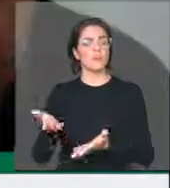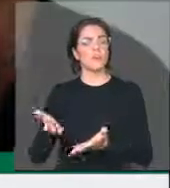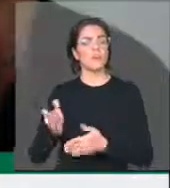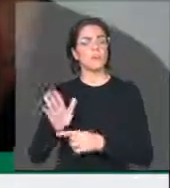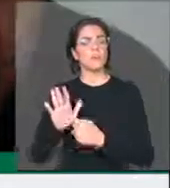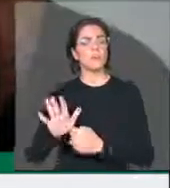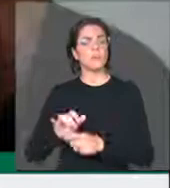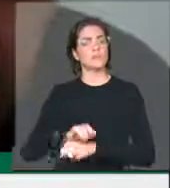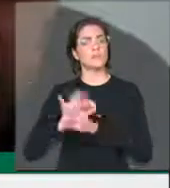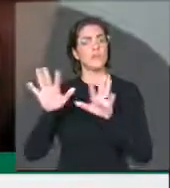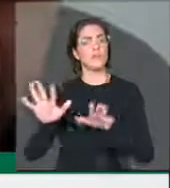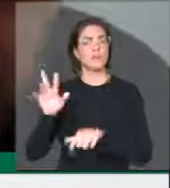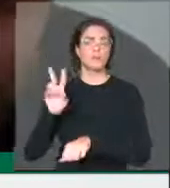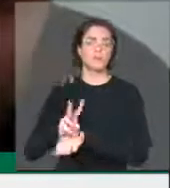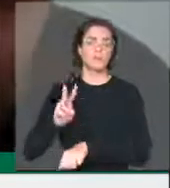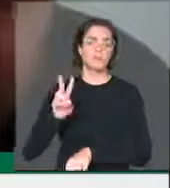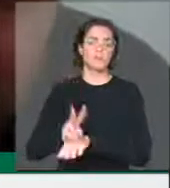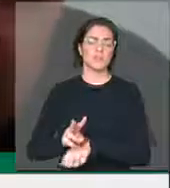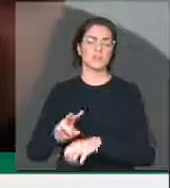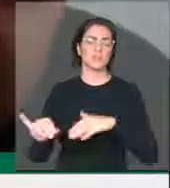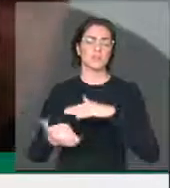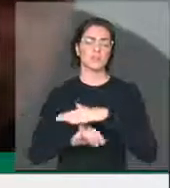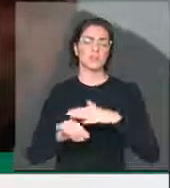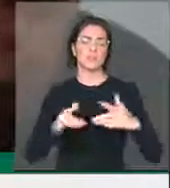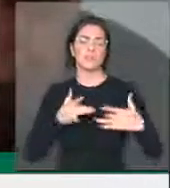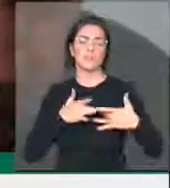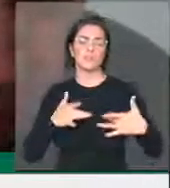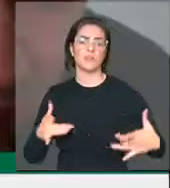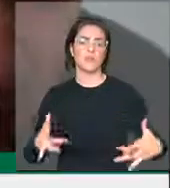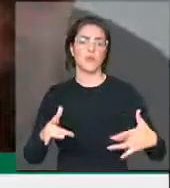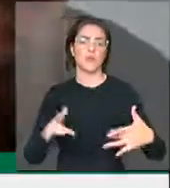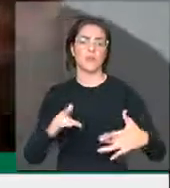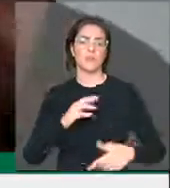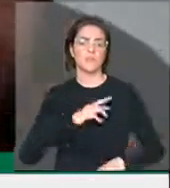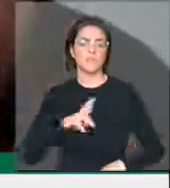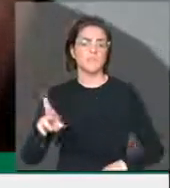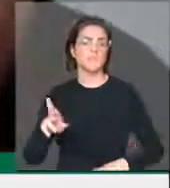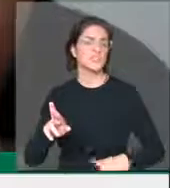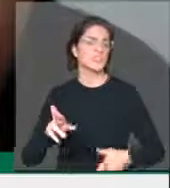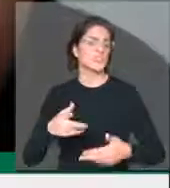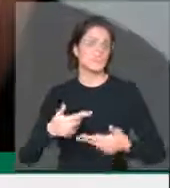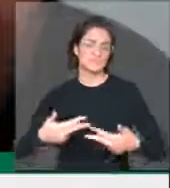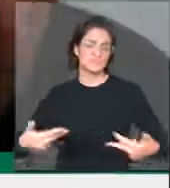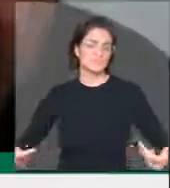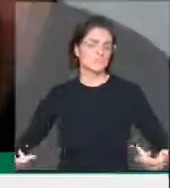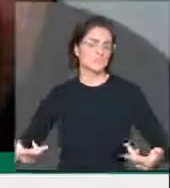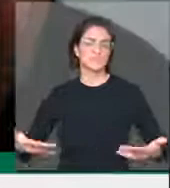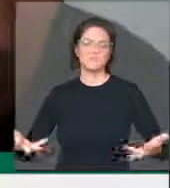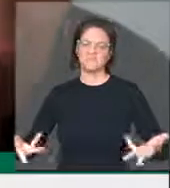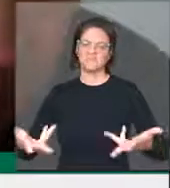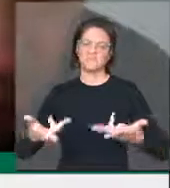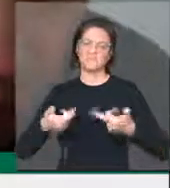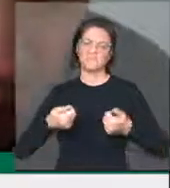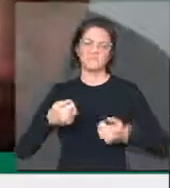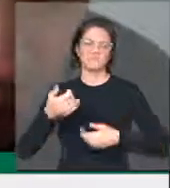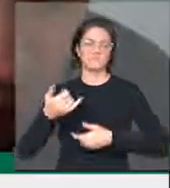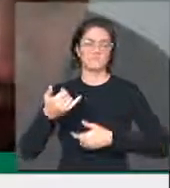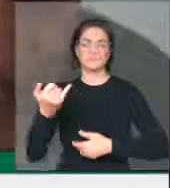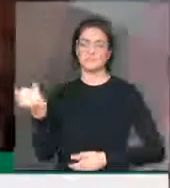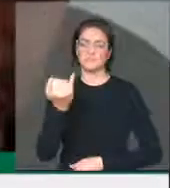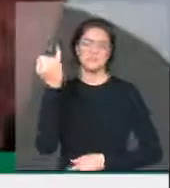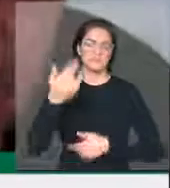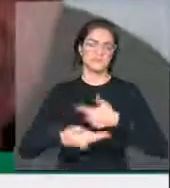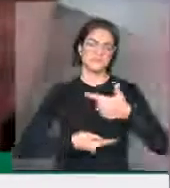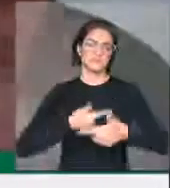proteção das instituições filantrópicas, religiosas e similares que estão fazendo um brilhante trabalho nesse tempo de pandemia,